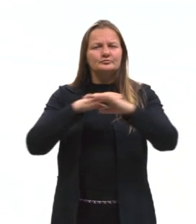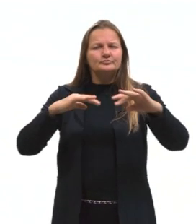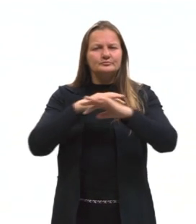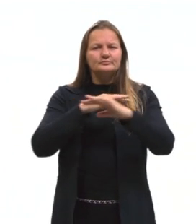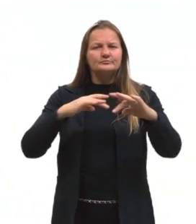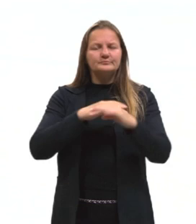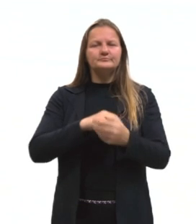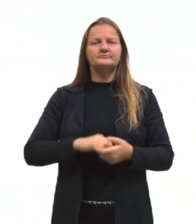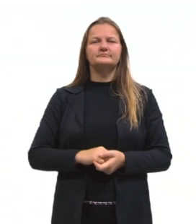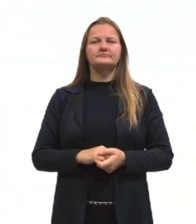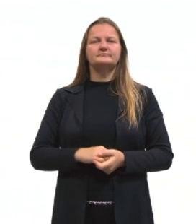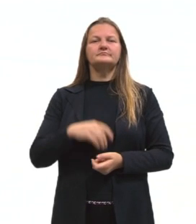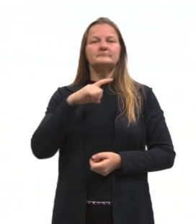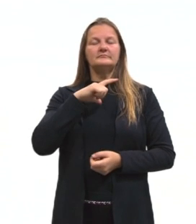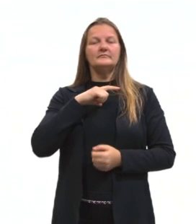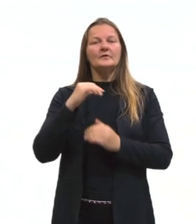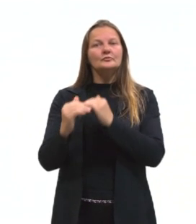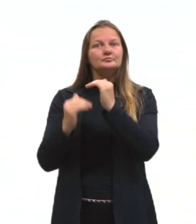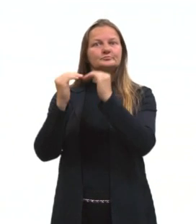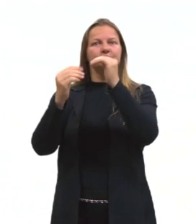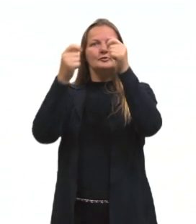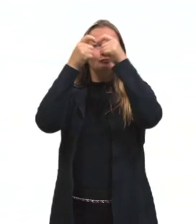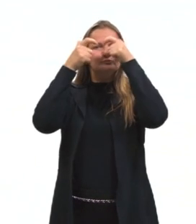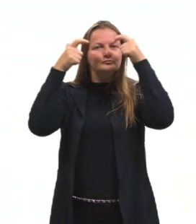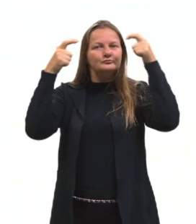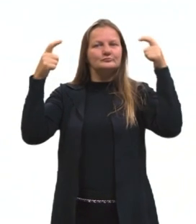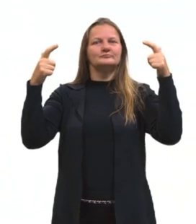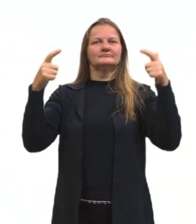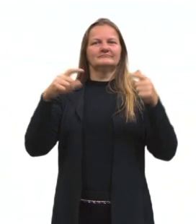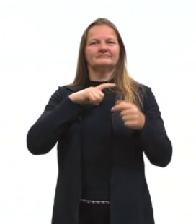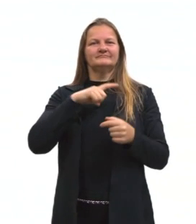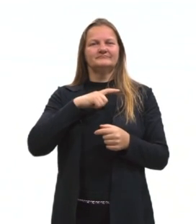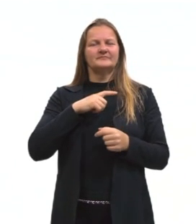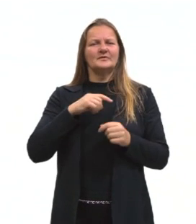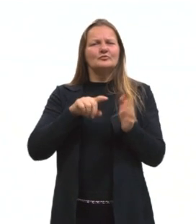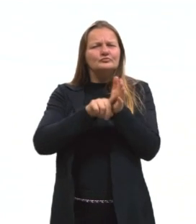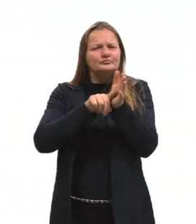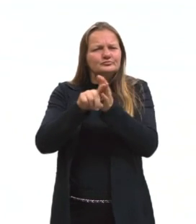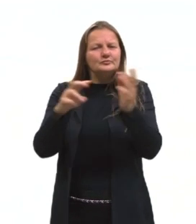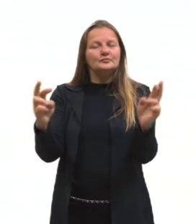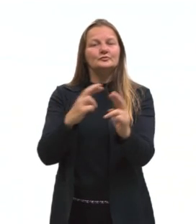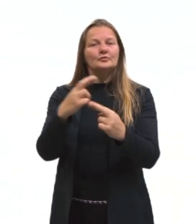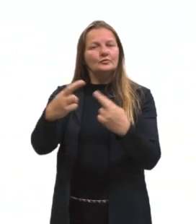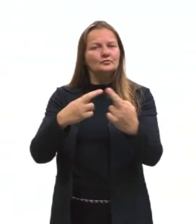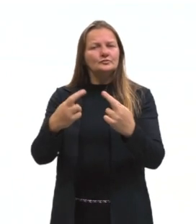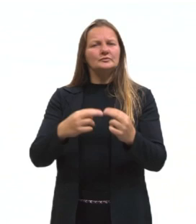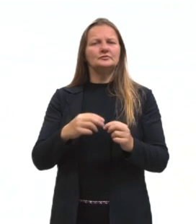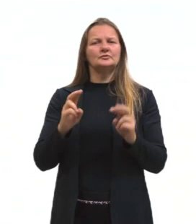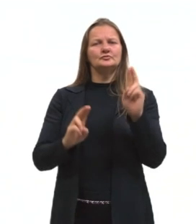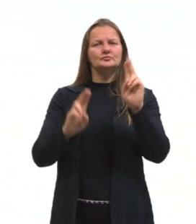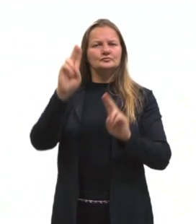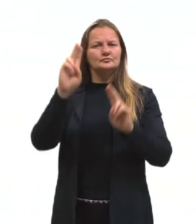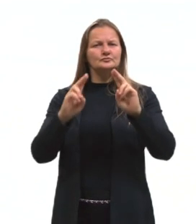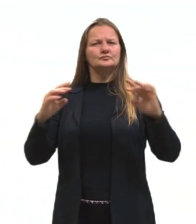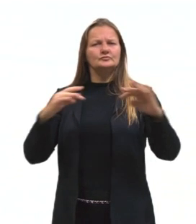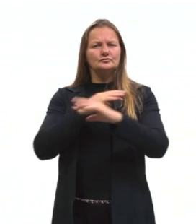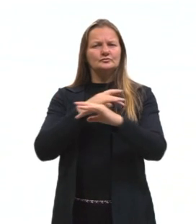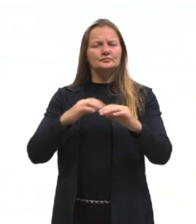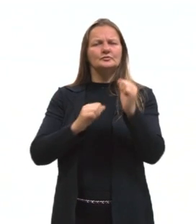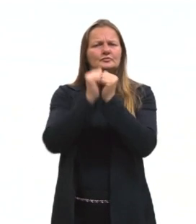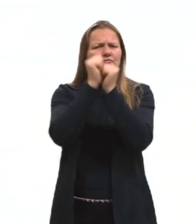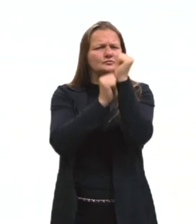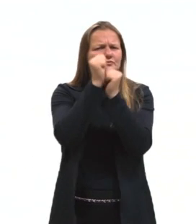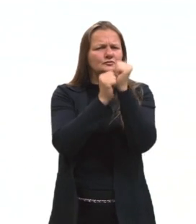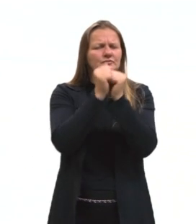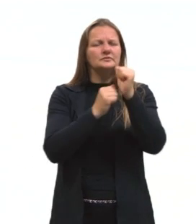Nós vemos aí numa crescente de conhecimento, né, de questões relacionadas a isso, nós vimos, então, a industrialização,